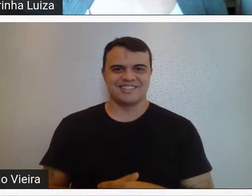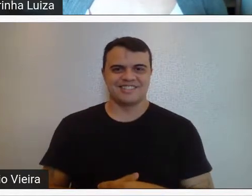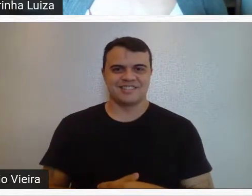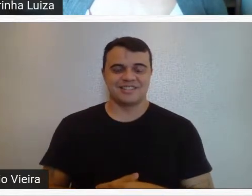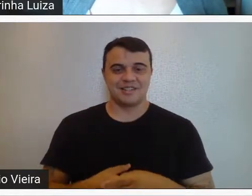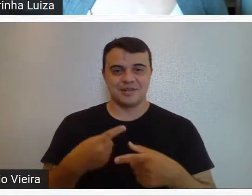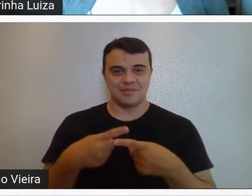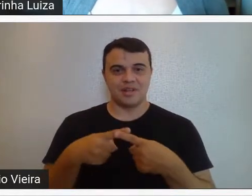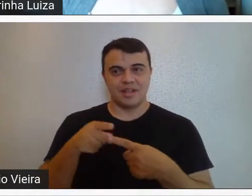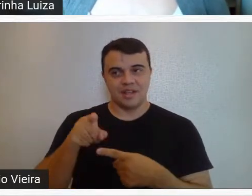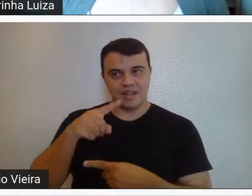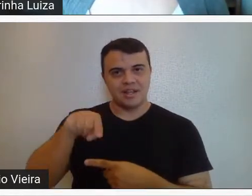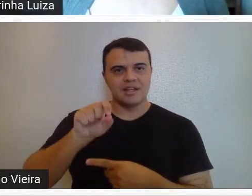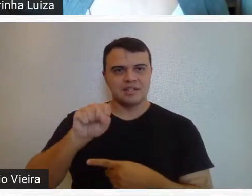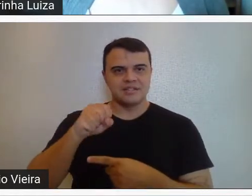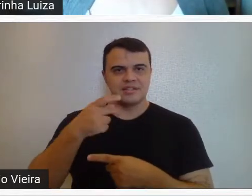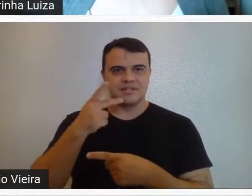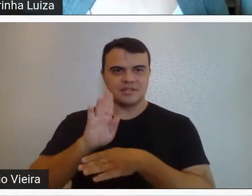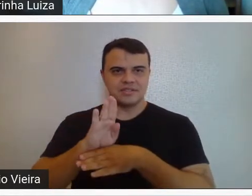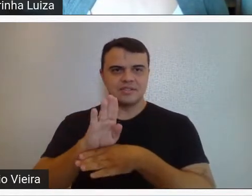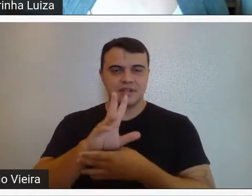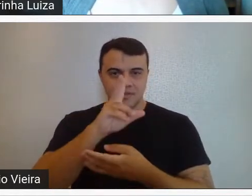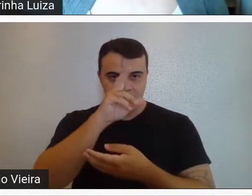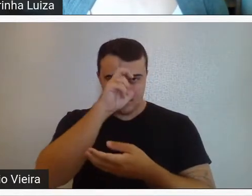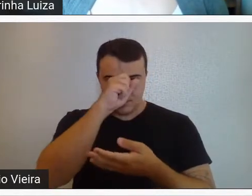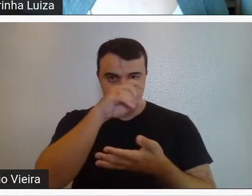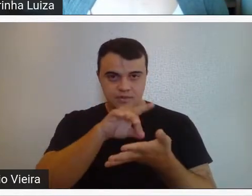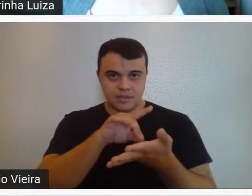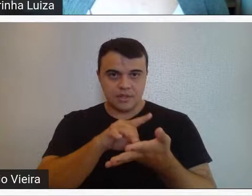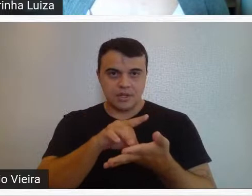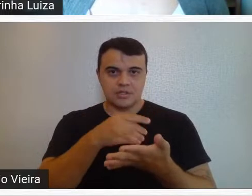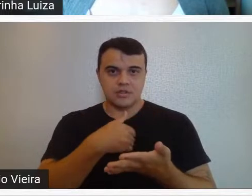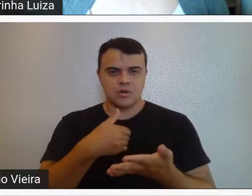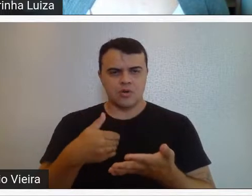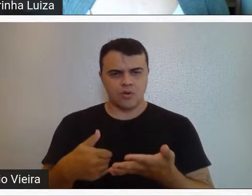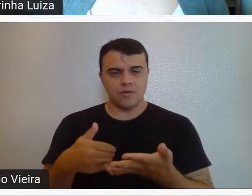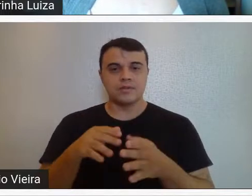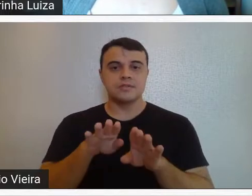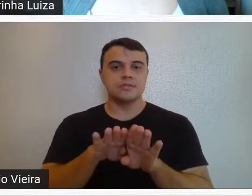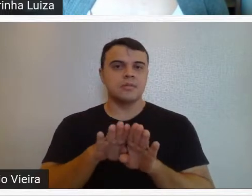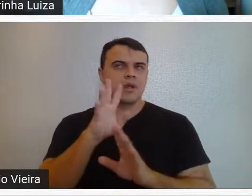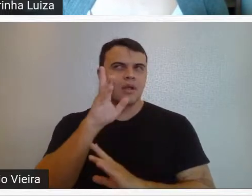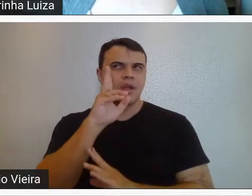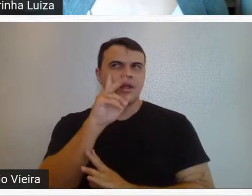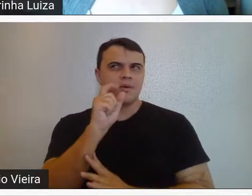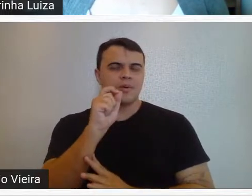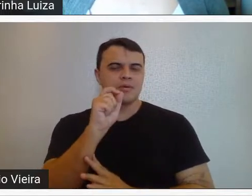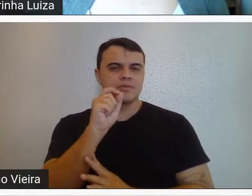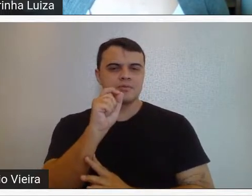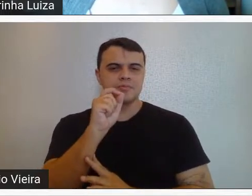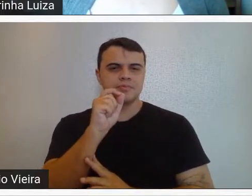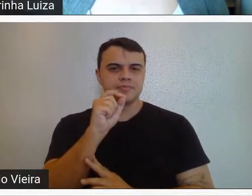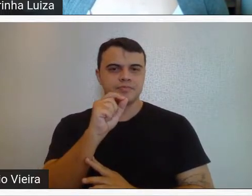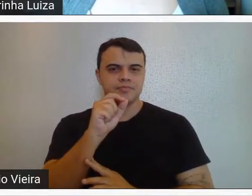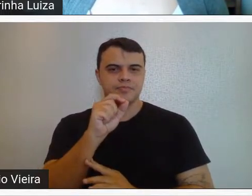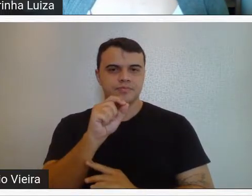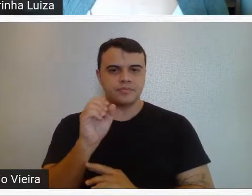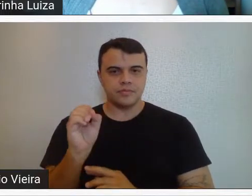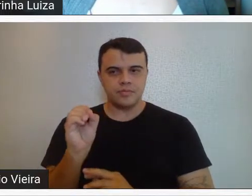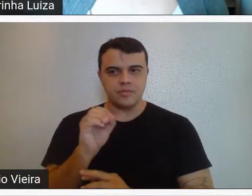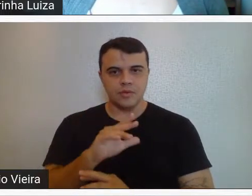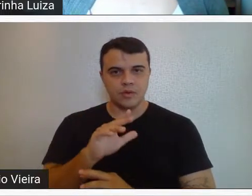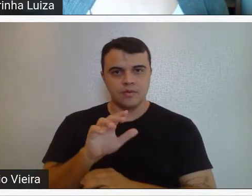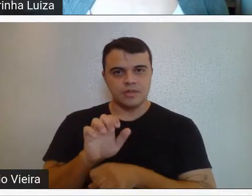porque são eles mesmo que vão dar essa força para o moderno, e eu vejo dentro do Estado Novo